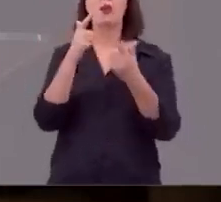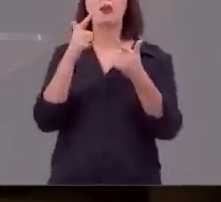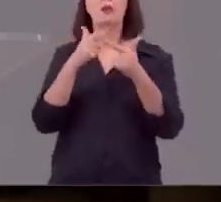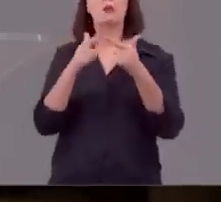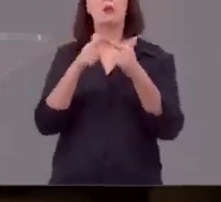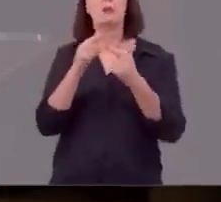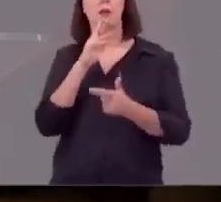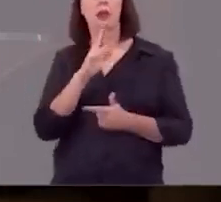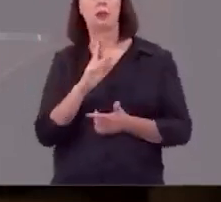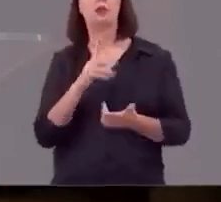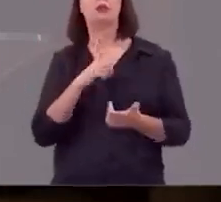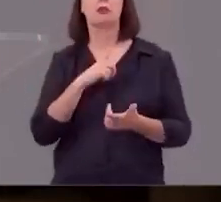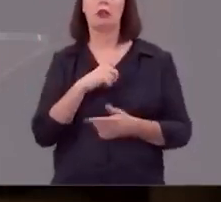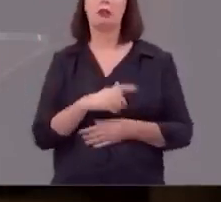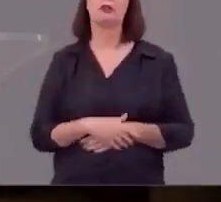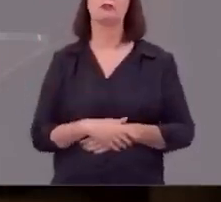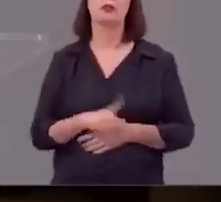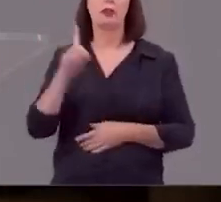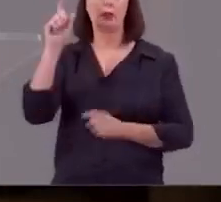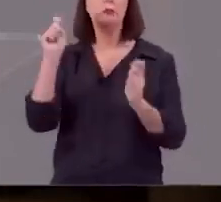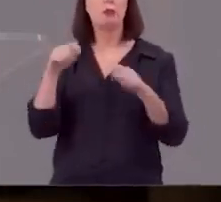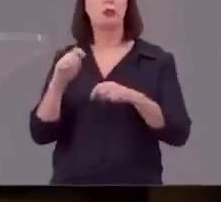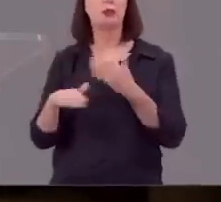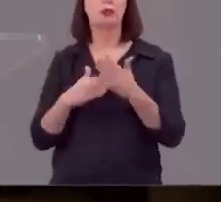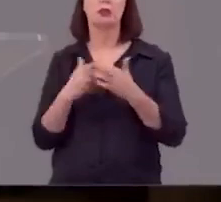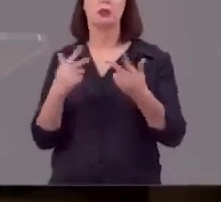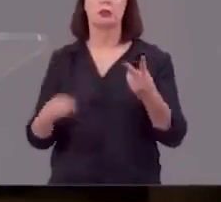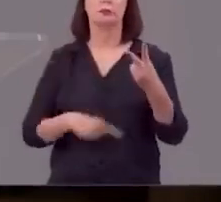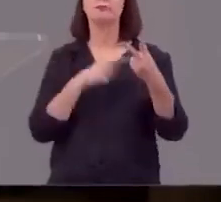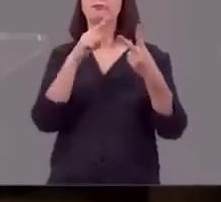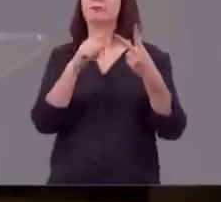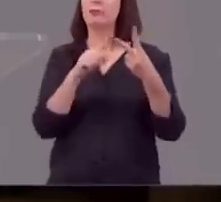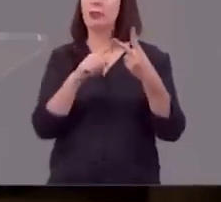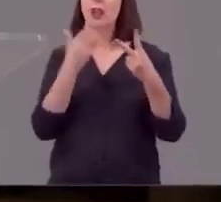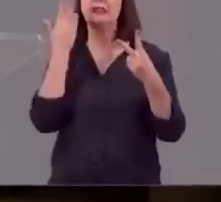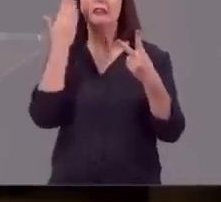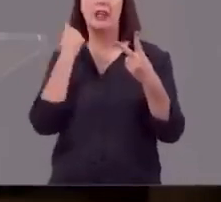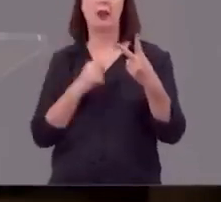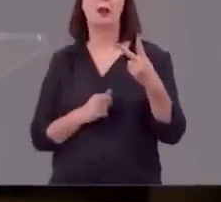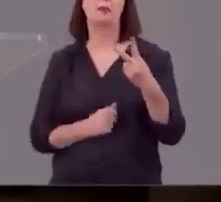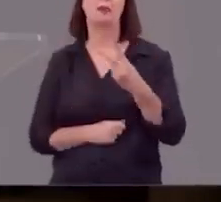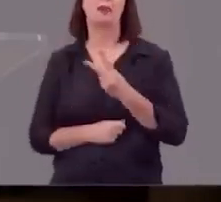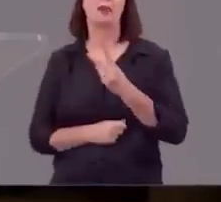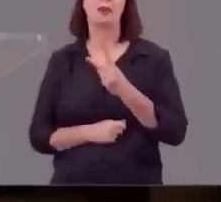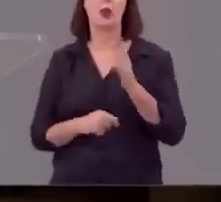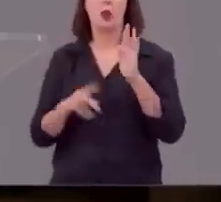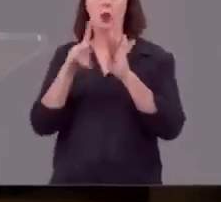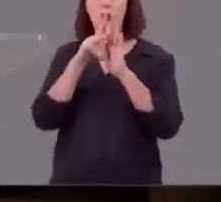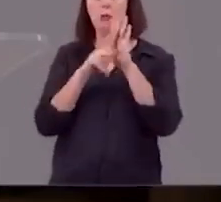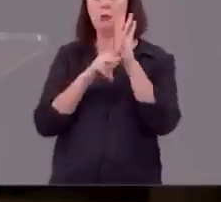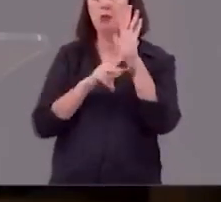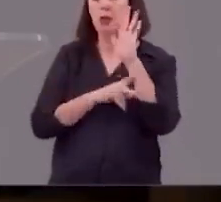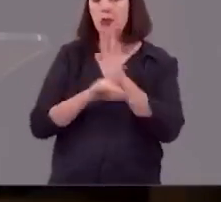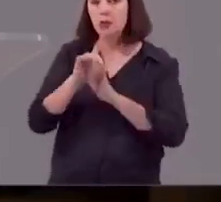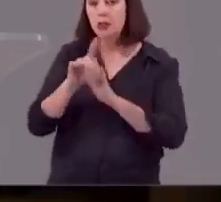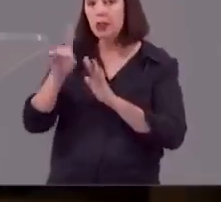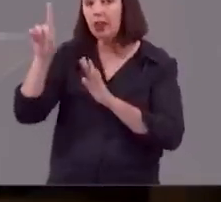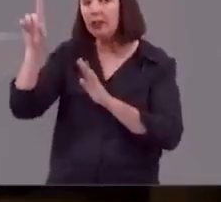ele tudo pode segundo Jó reconhece que os planos de Deus